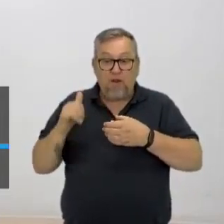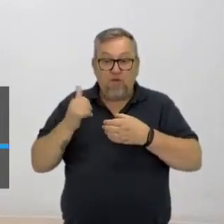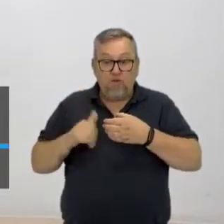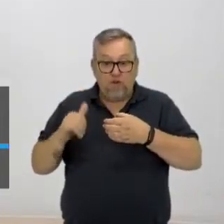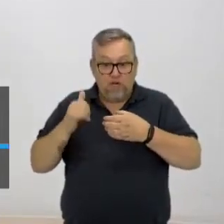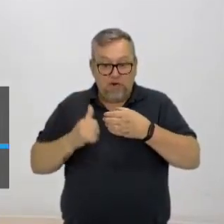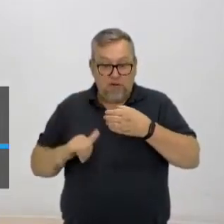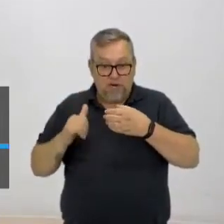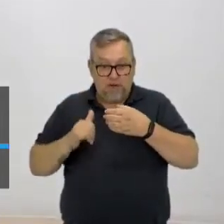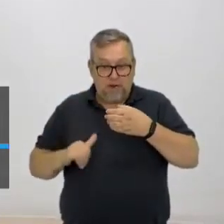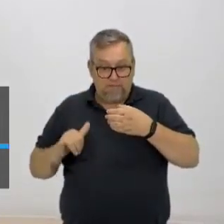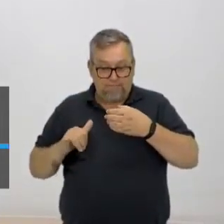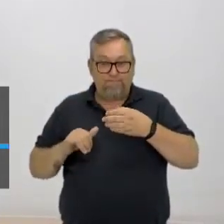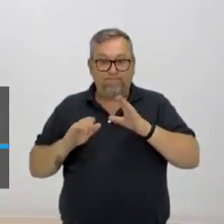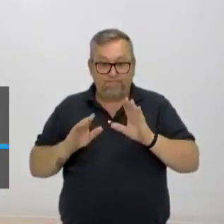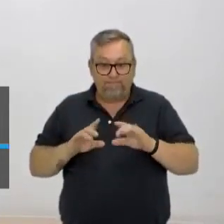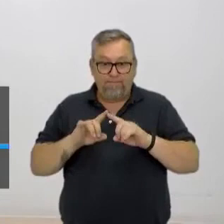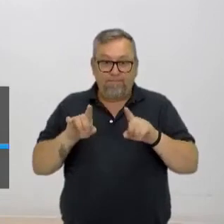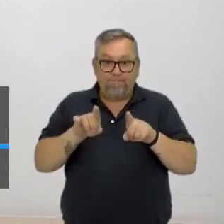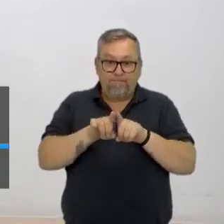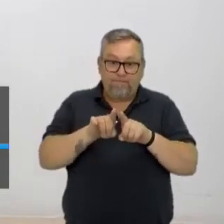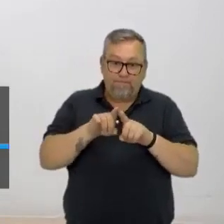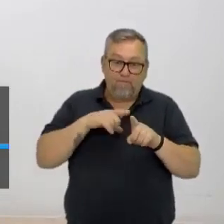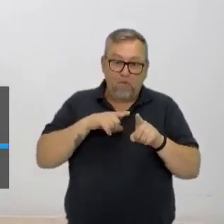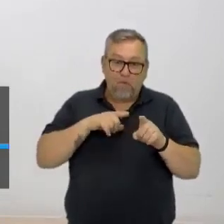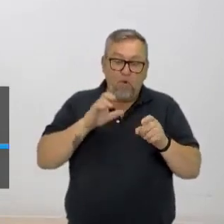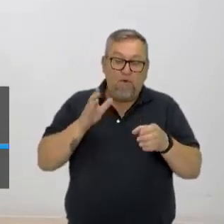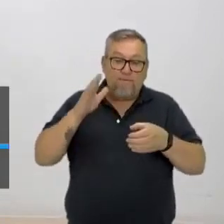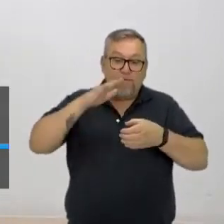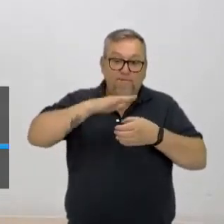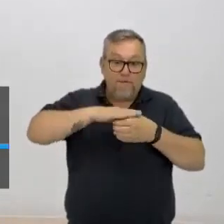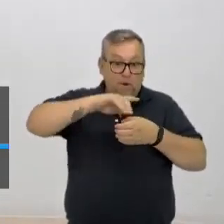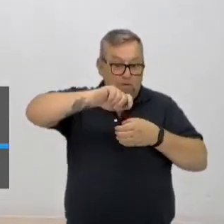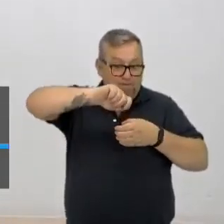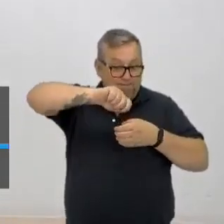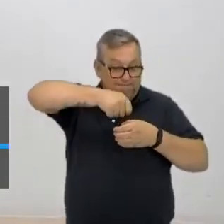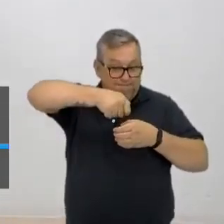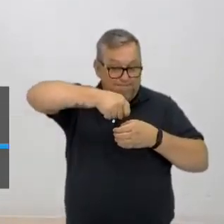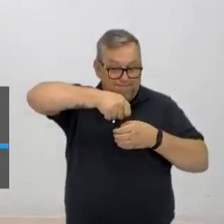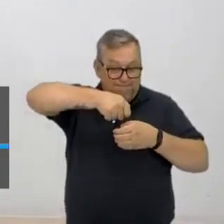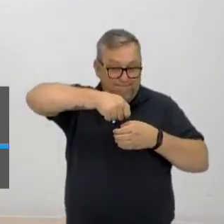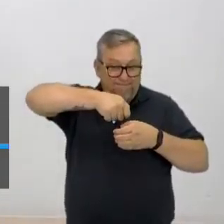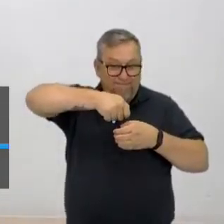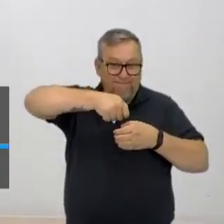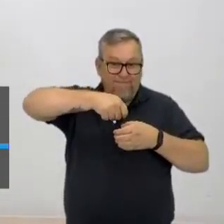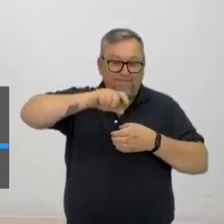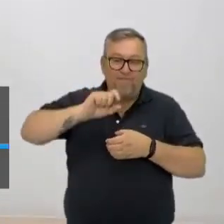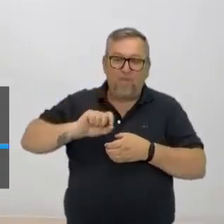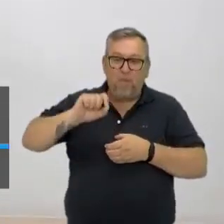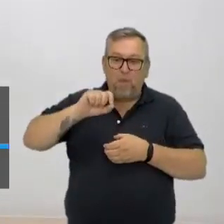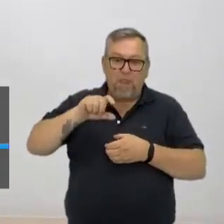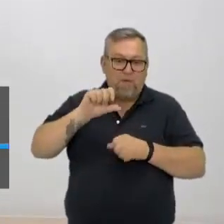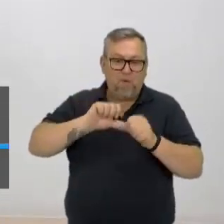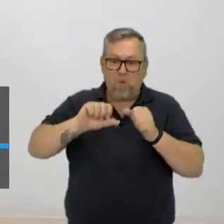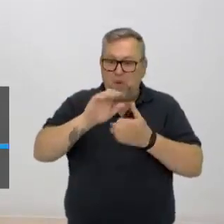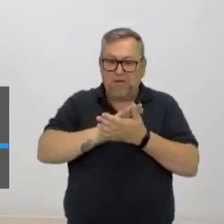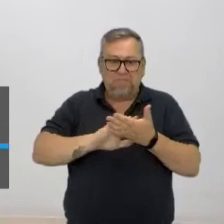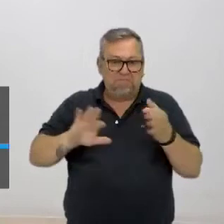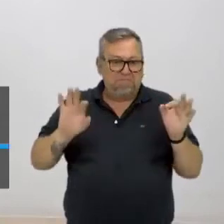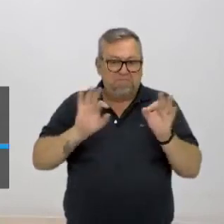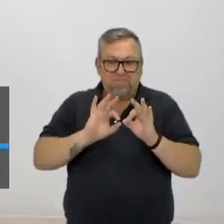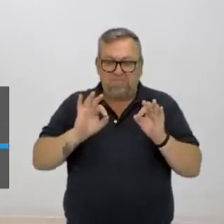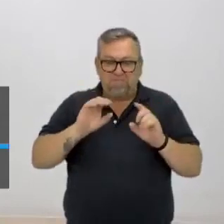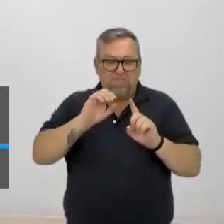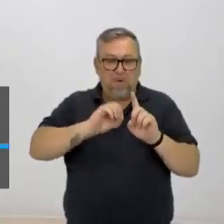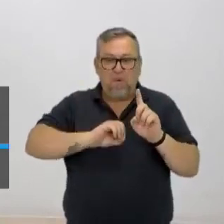mas não troca matéria. E o sistema térmicamente isolado, vamos considerar aqui, é aquele que não troca nada, não troca nem